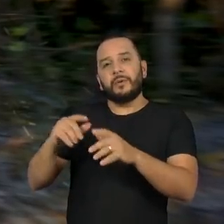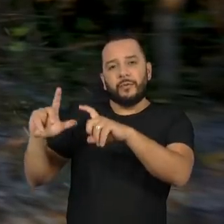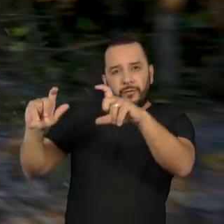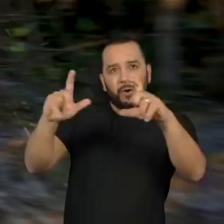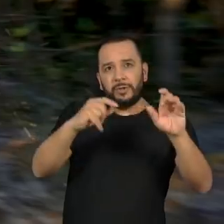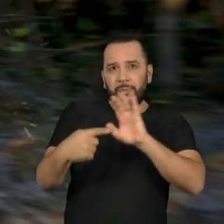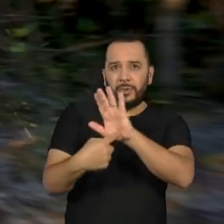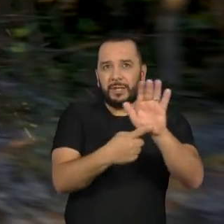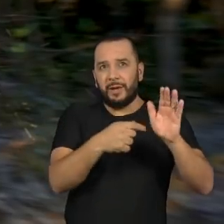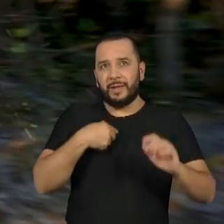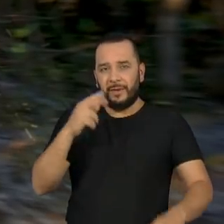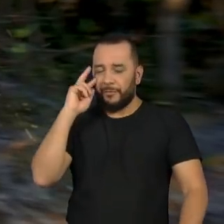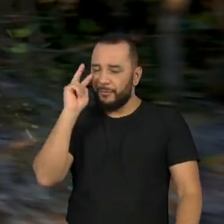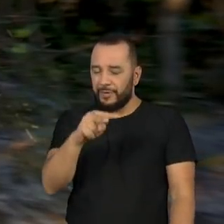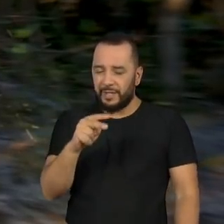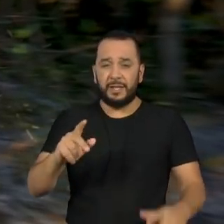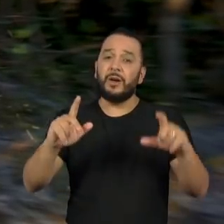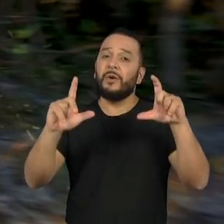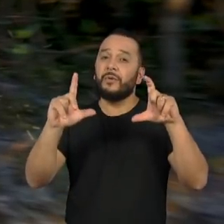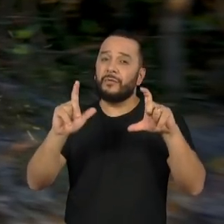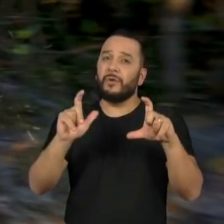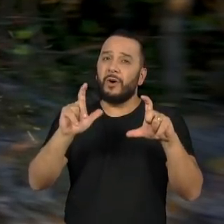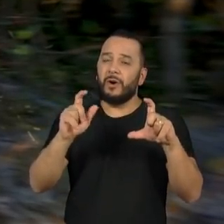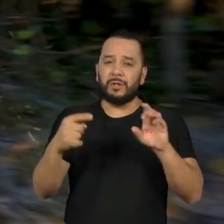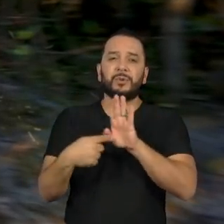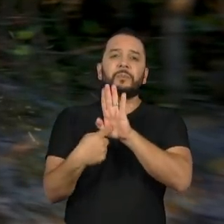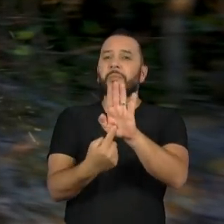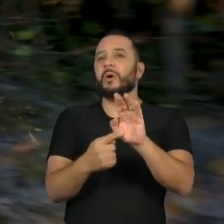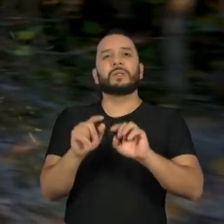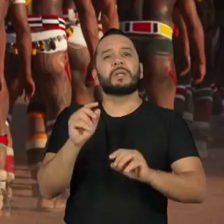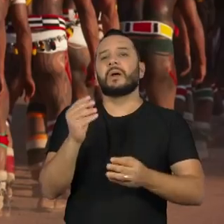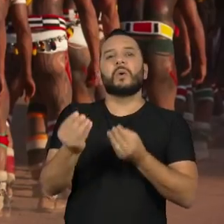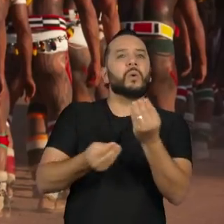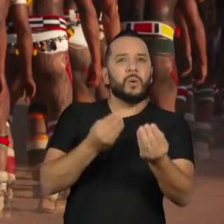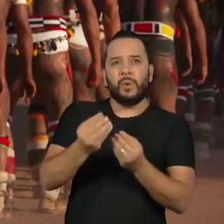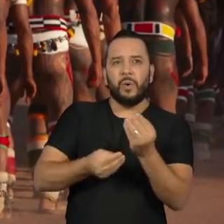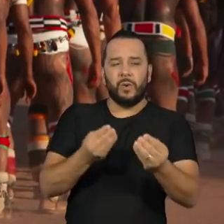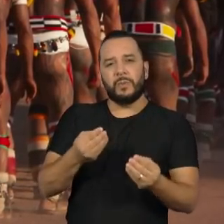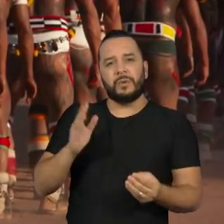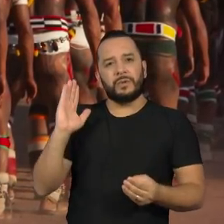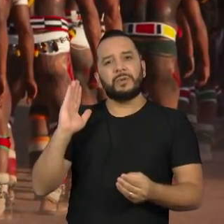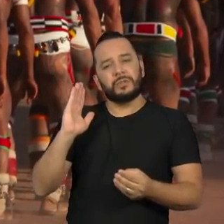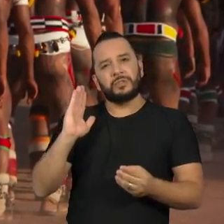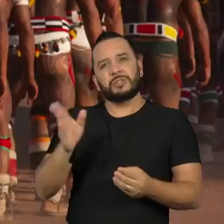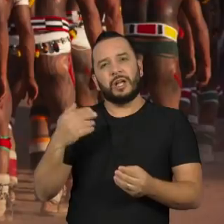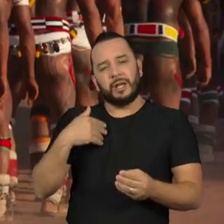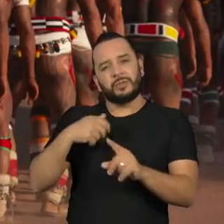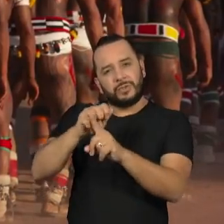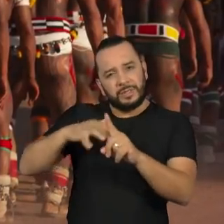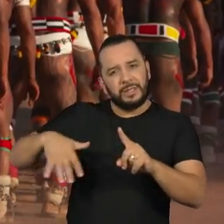fotografia, ela demonstra, é um registro de tudo aquilo que nós vivemos como humanidade.